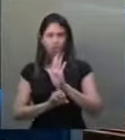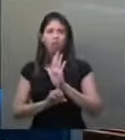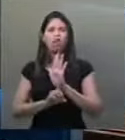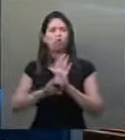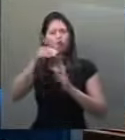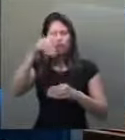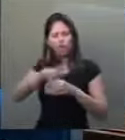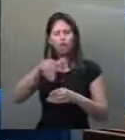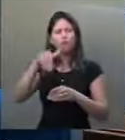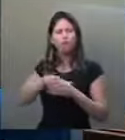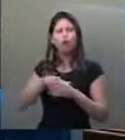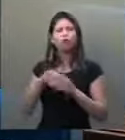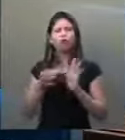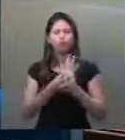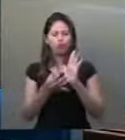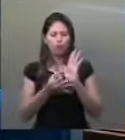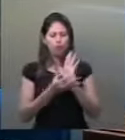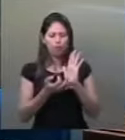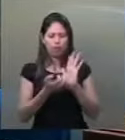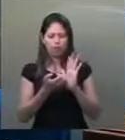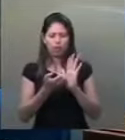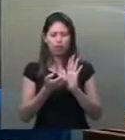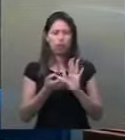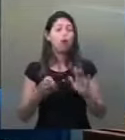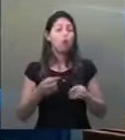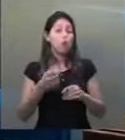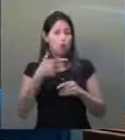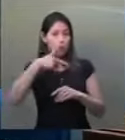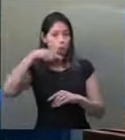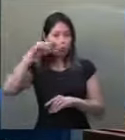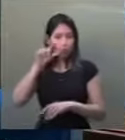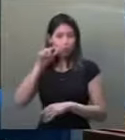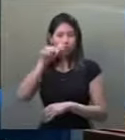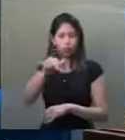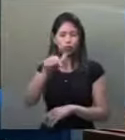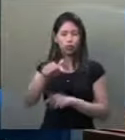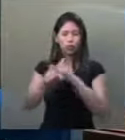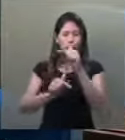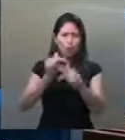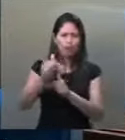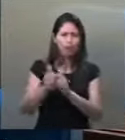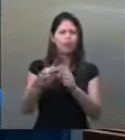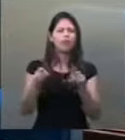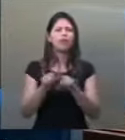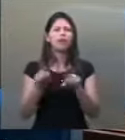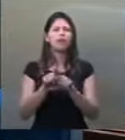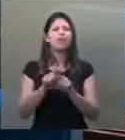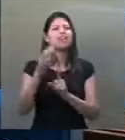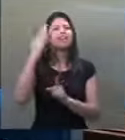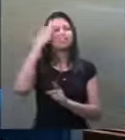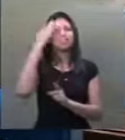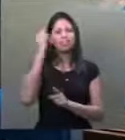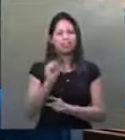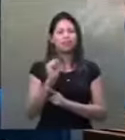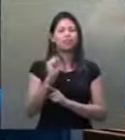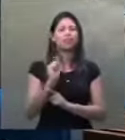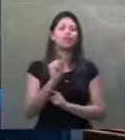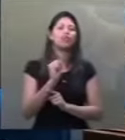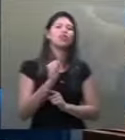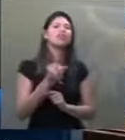Ontem o senhor, com a sabedoria muito grande, aos 47 minutos do segundo tempo, iam,